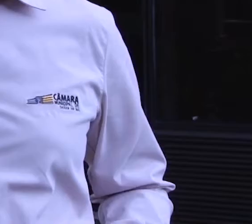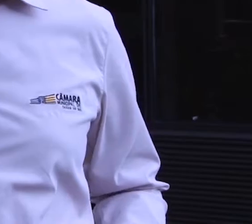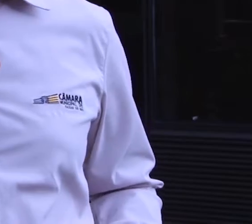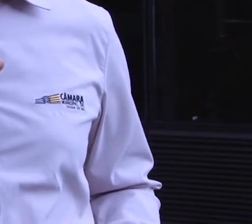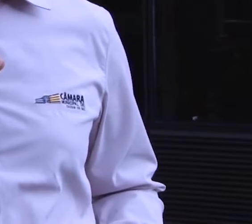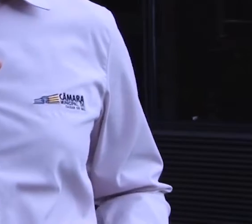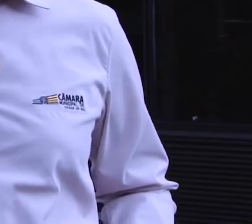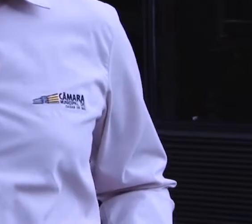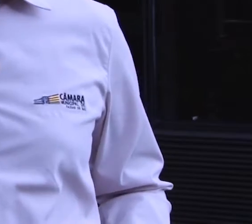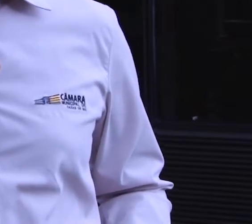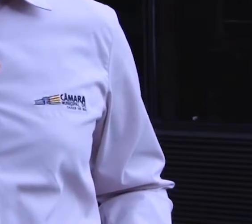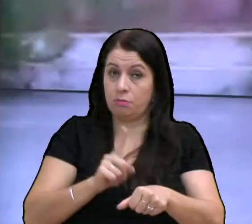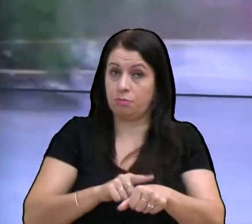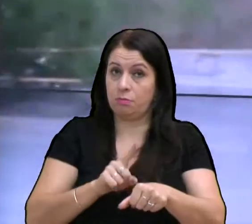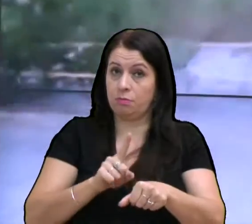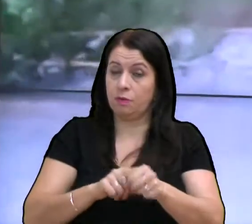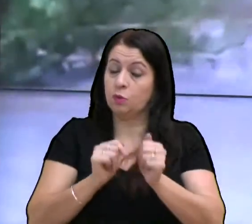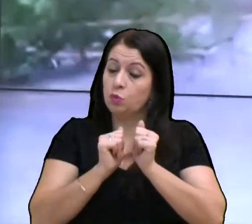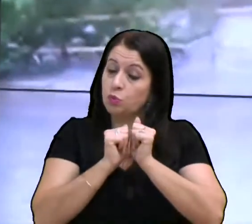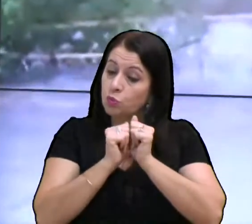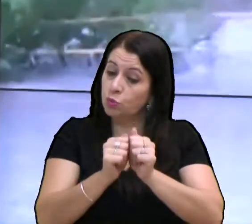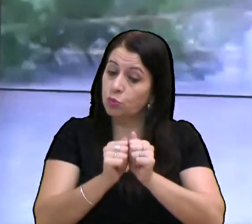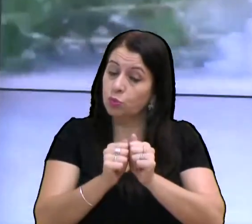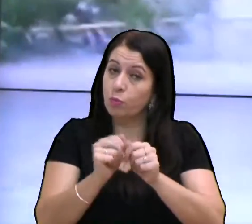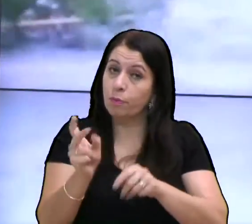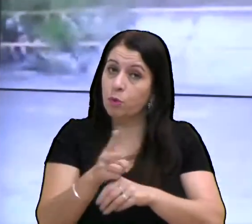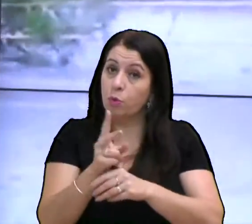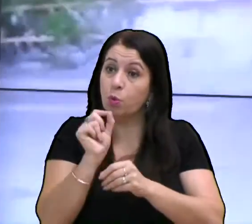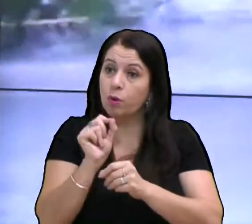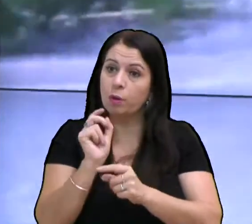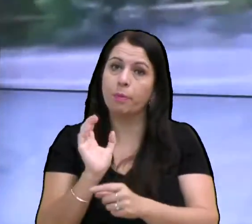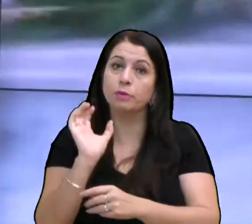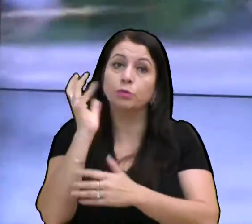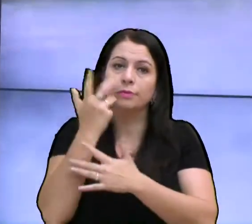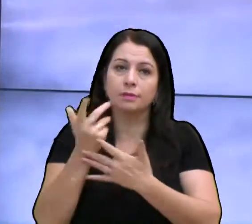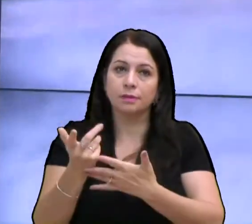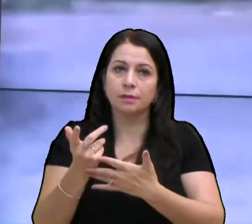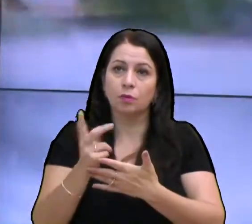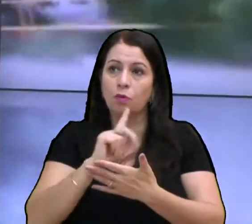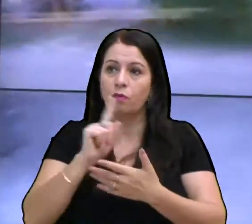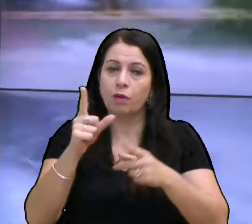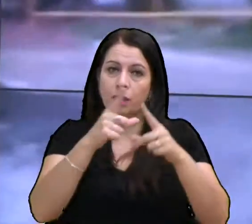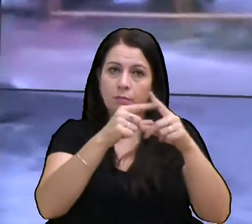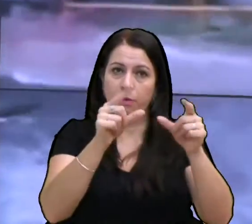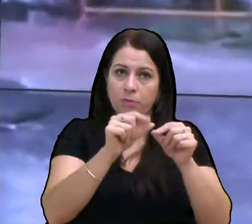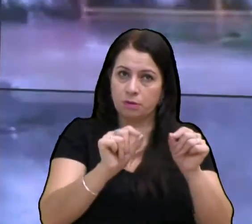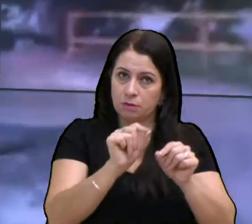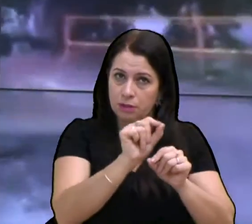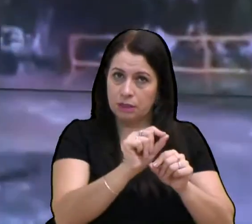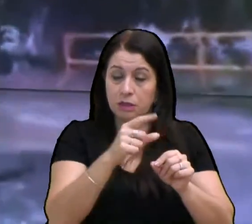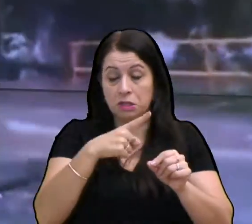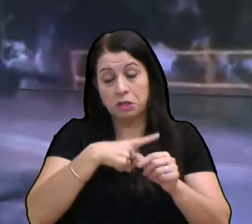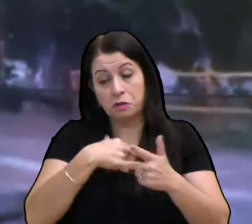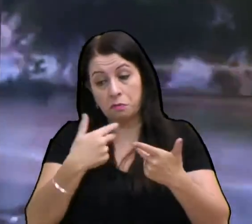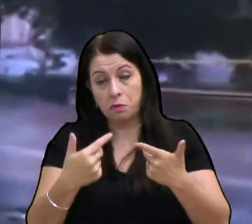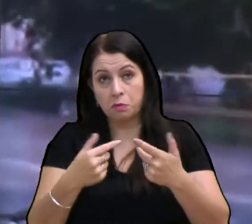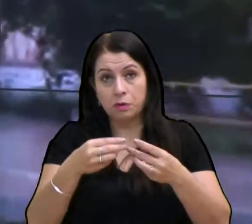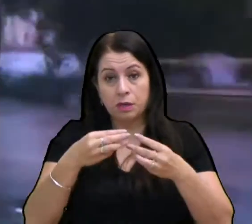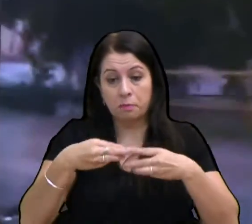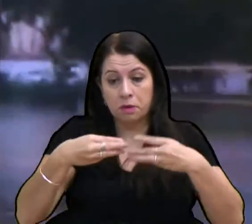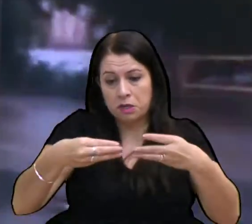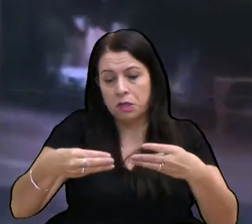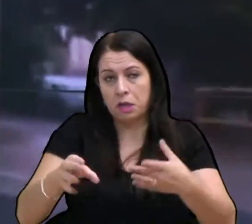providências ao poder público. Exibindo imagens do resultado de fortes chuvas em anos anteriores e o